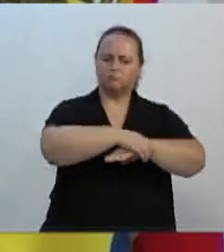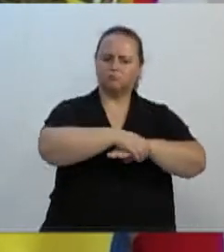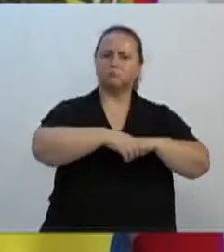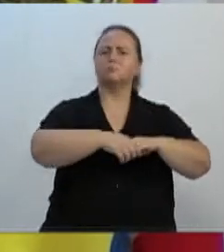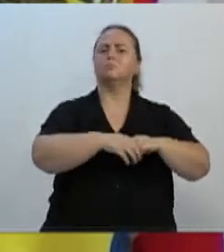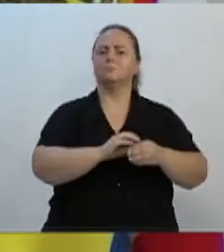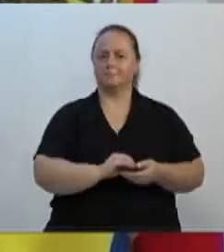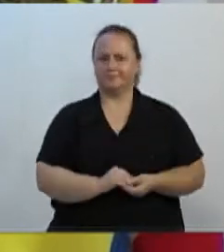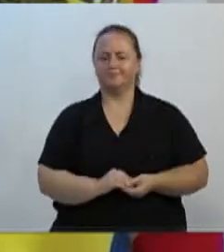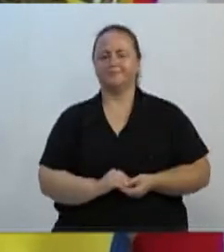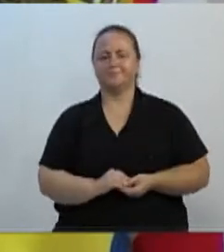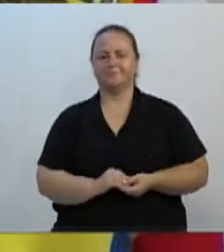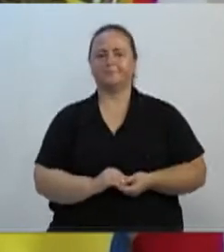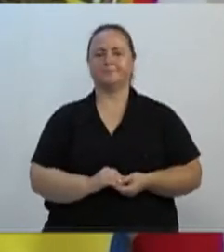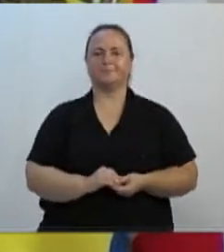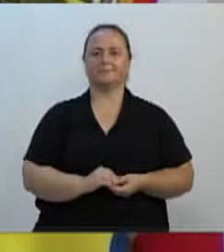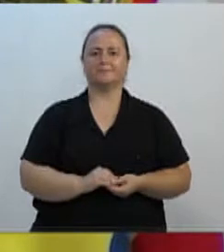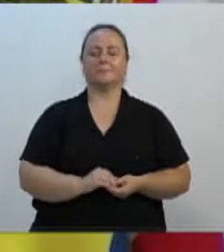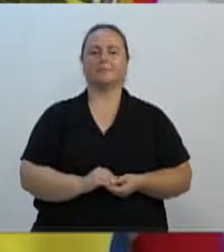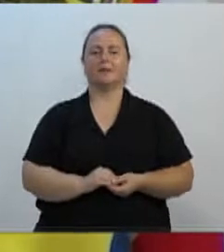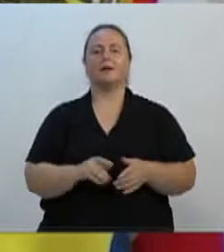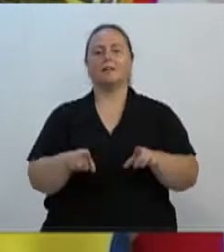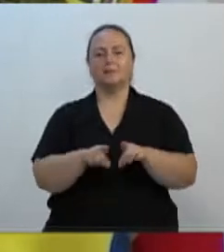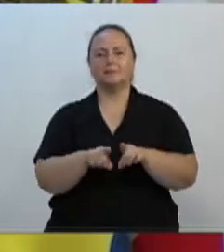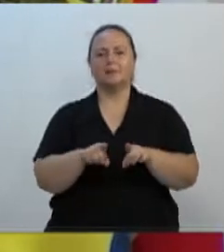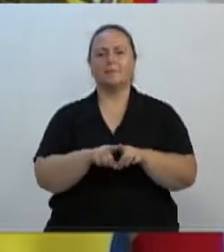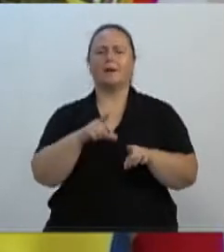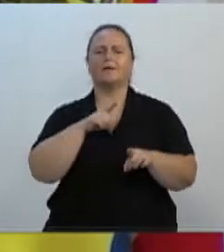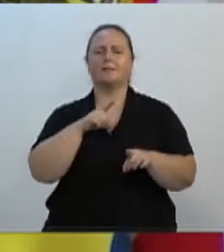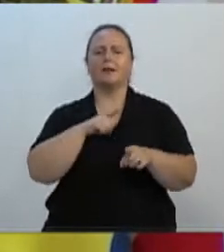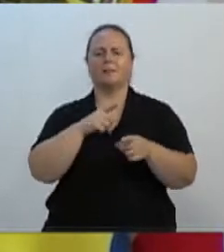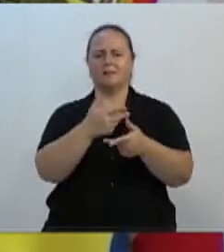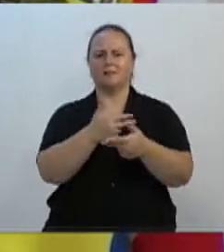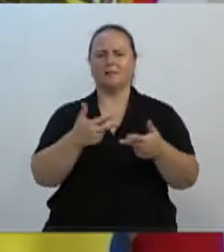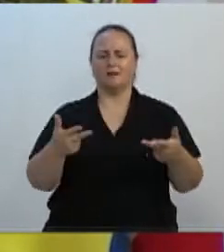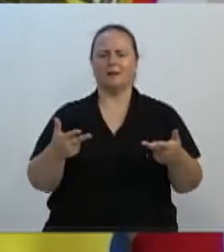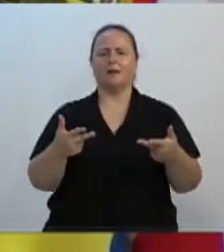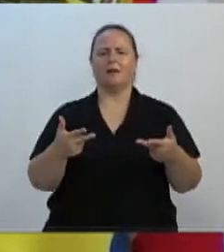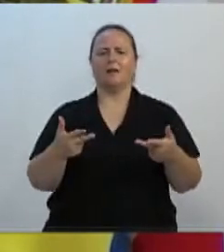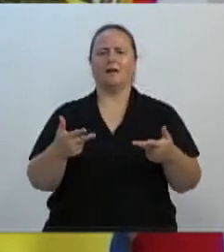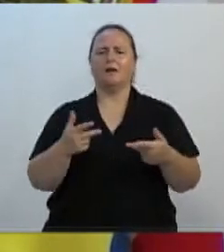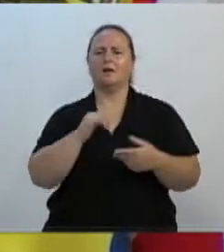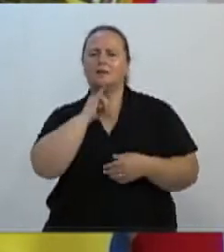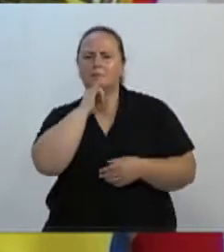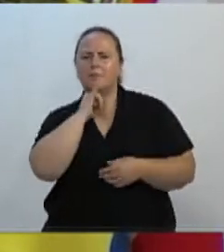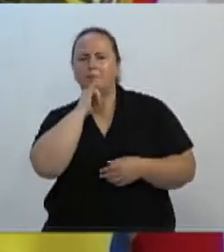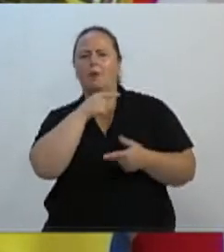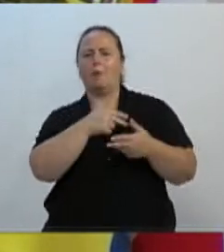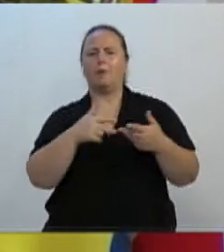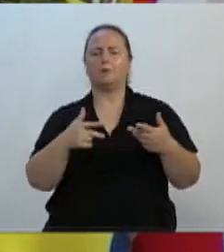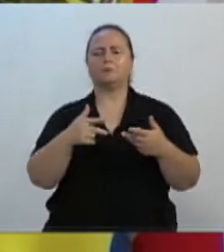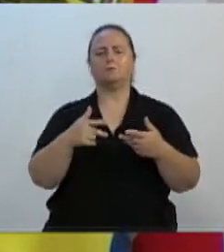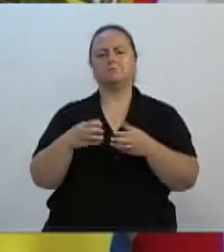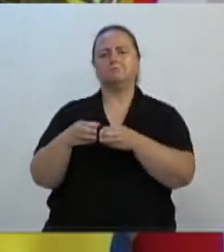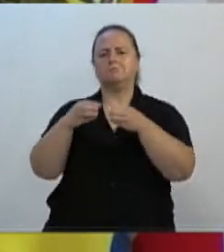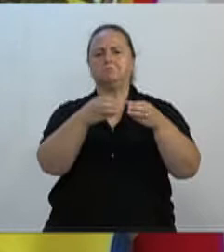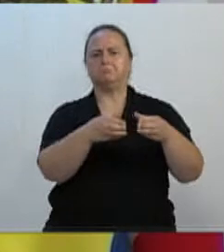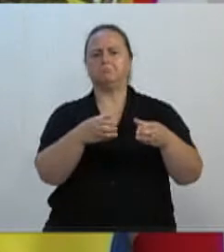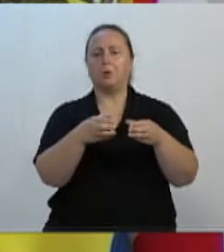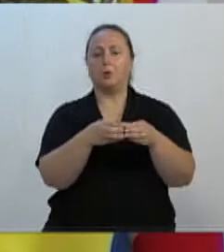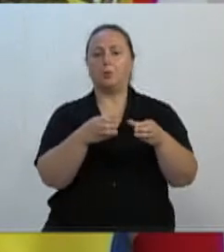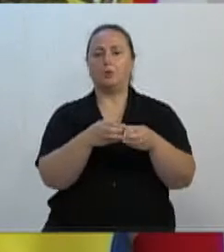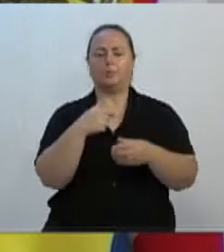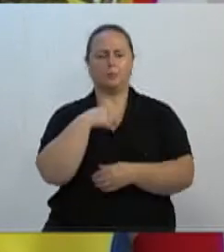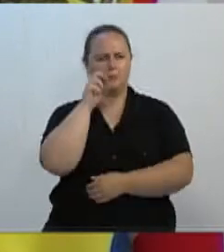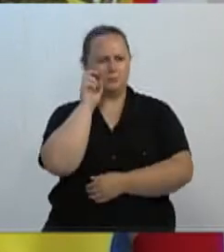fazer uma outra ação, chamada corte do bolo tributário, e na ocasião a gente observou que essas crianças estavam todas, sem exceção, com calçados